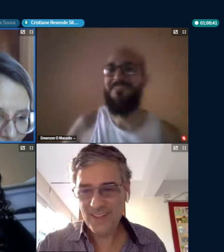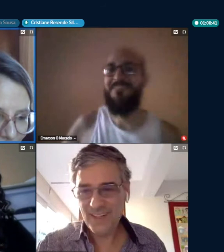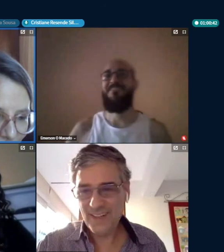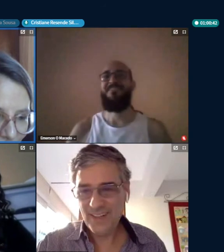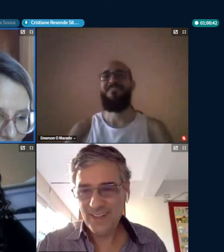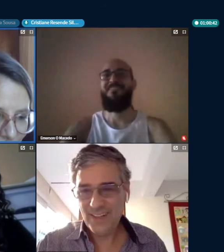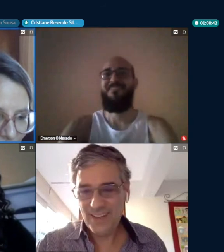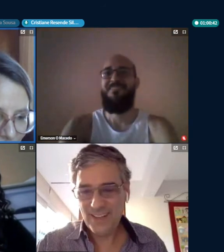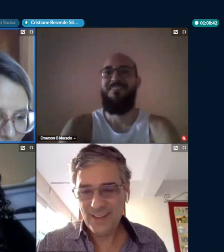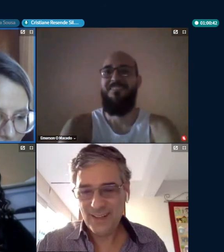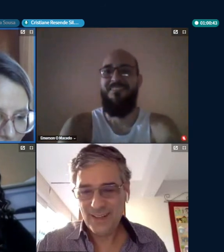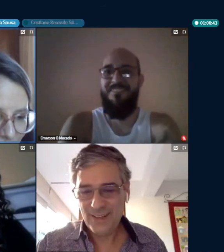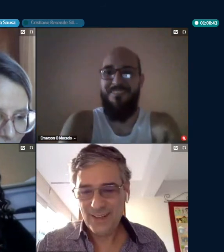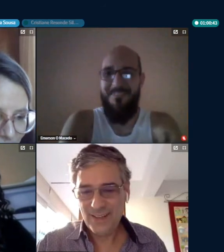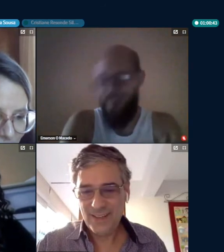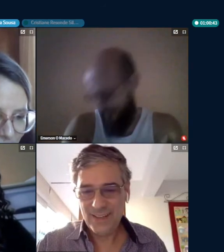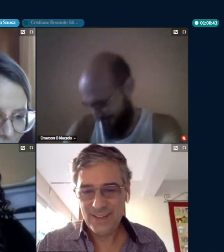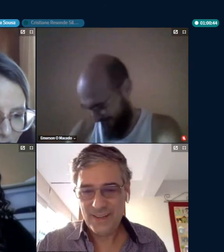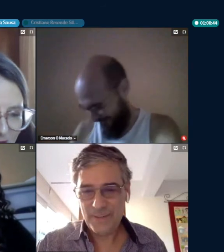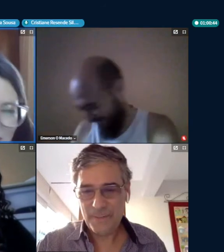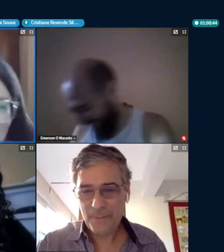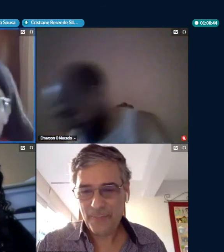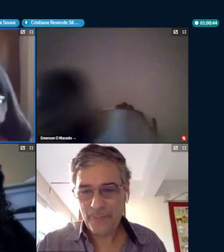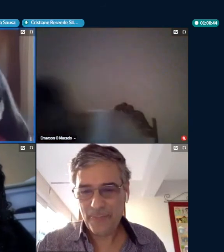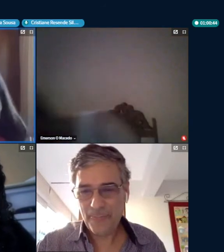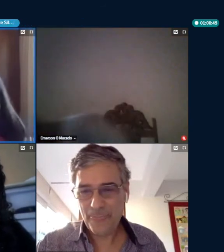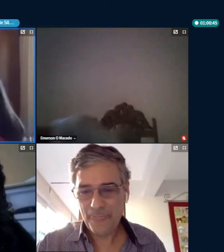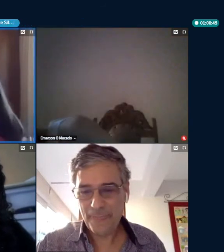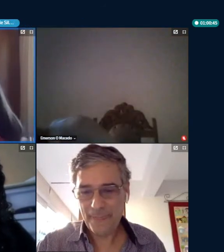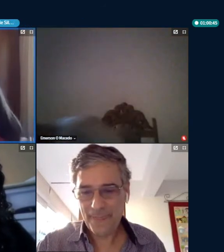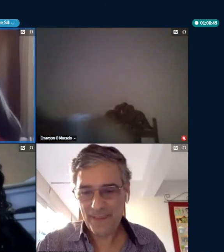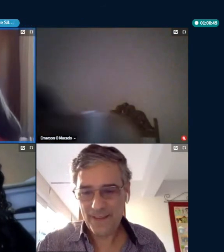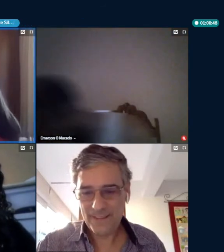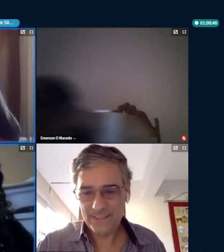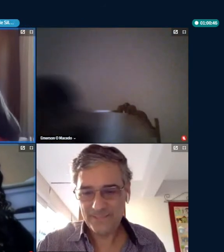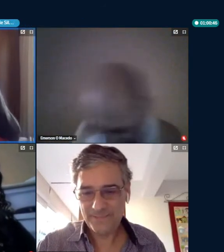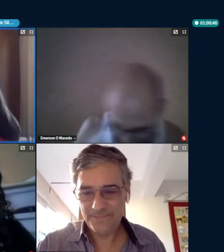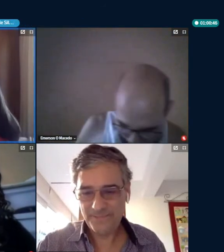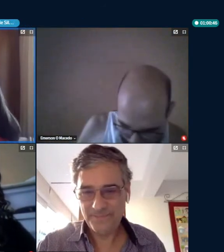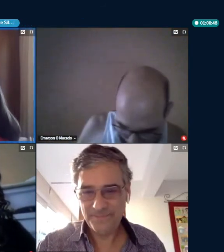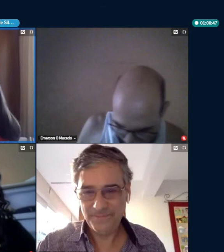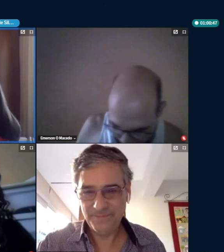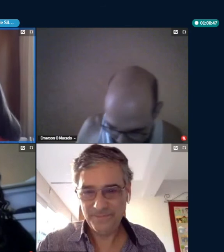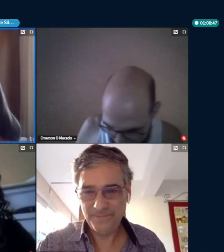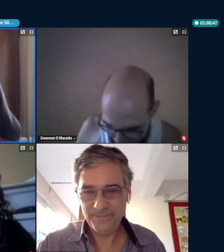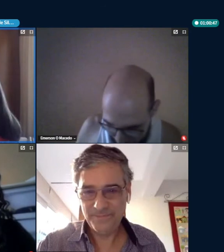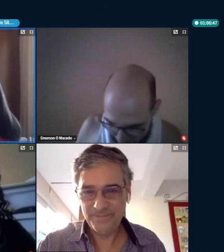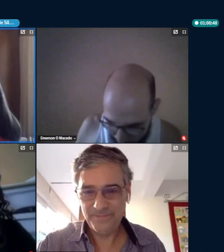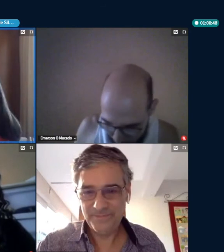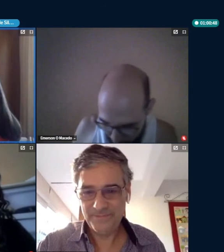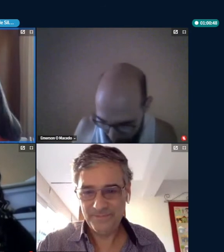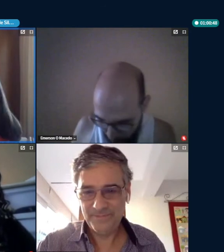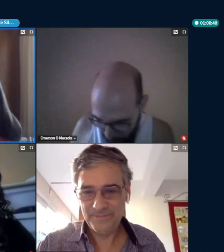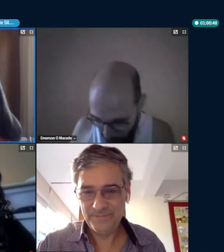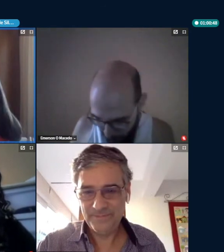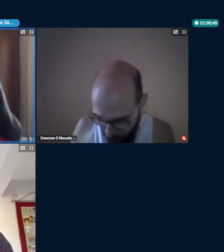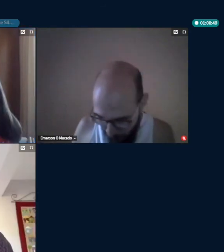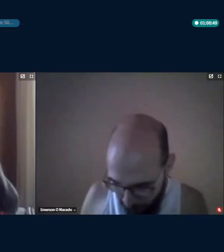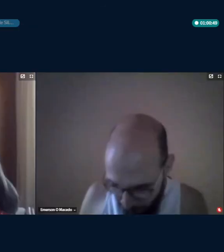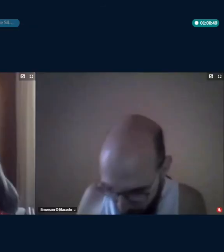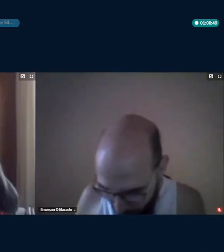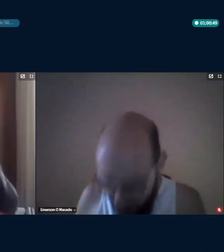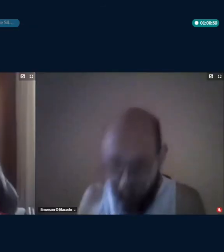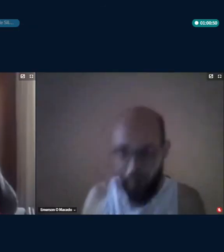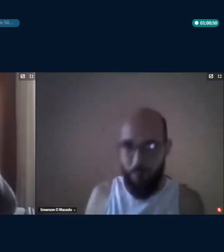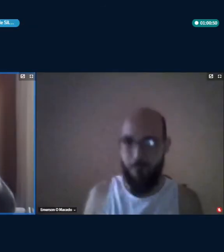nossa que legal Cris parabéns e amiga obrigada obrigada eu vou te contar eu tive um sonho essa noite muito